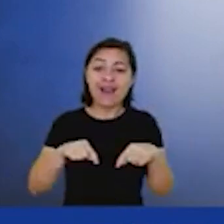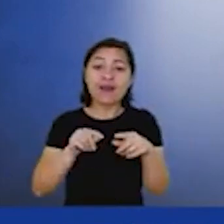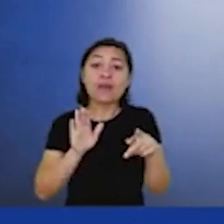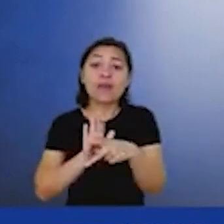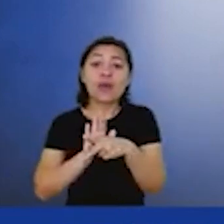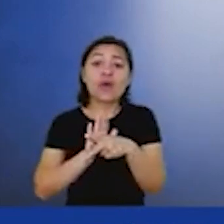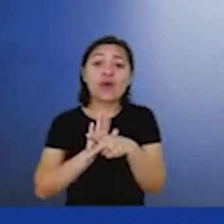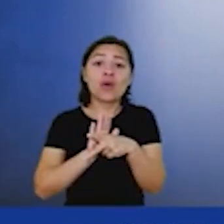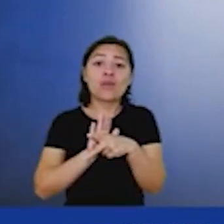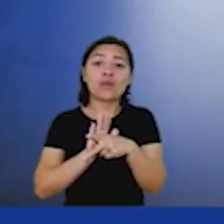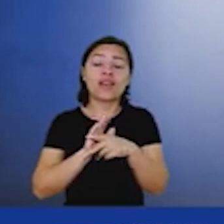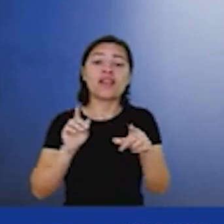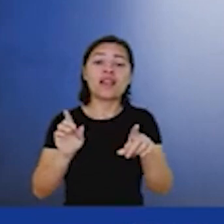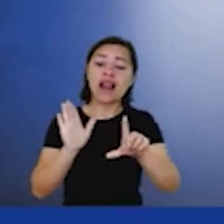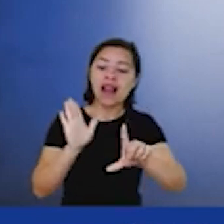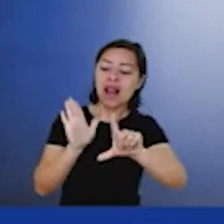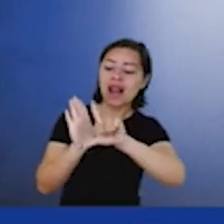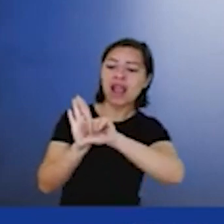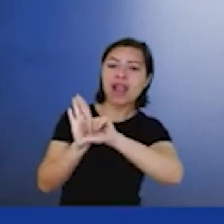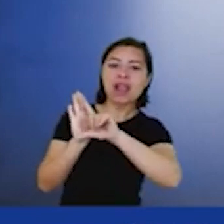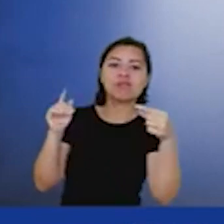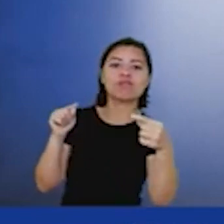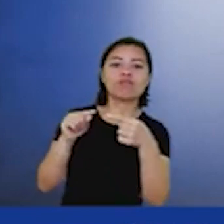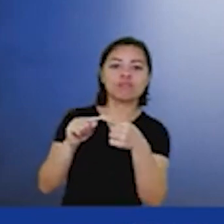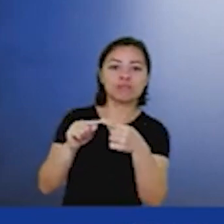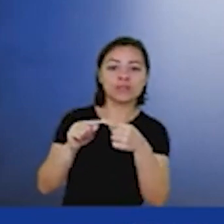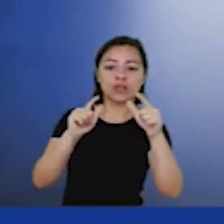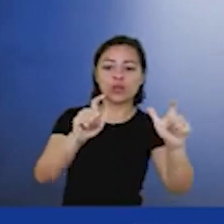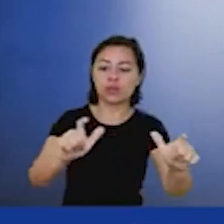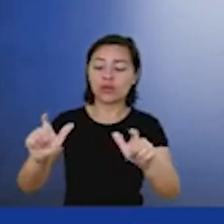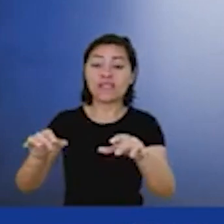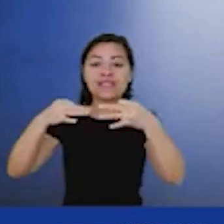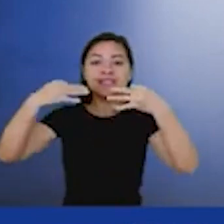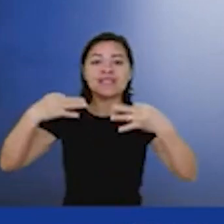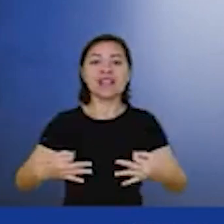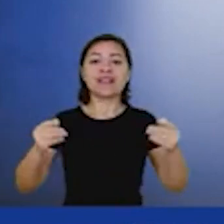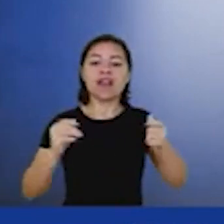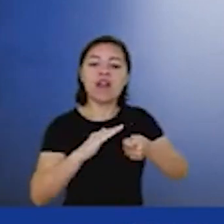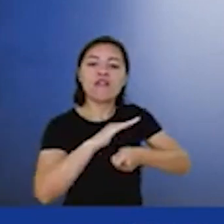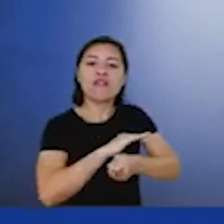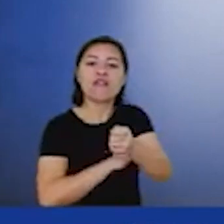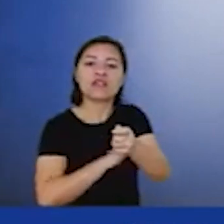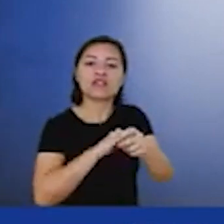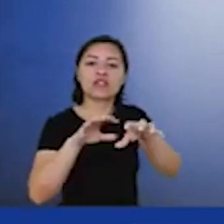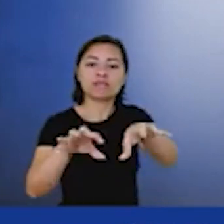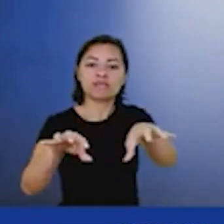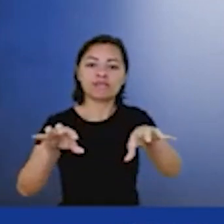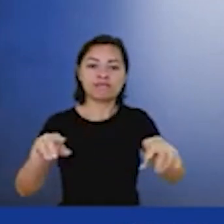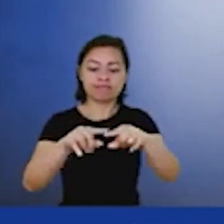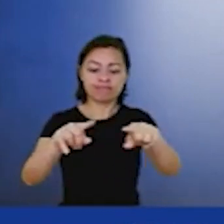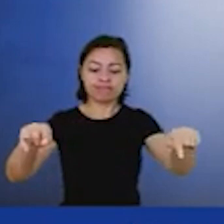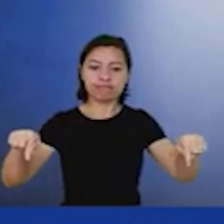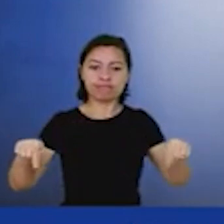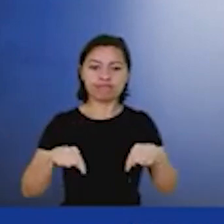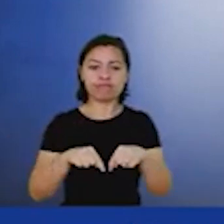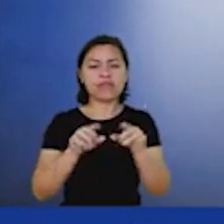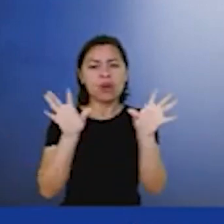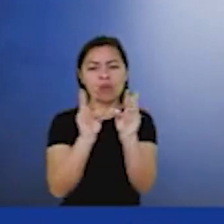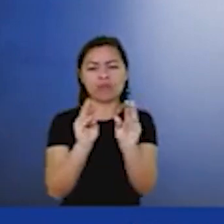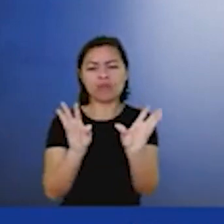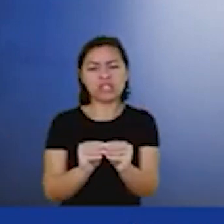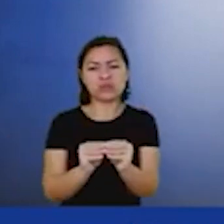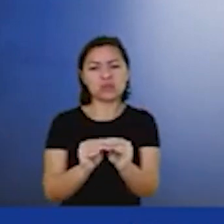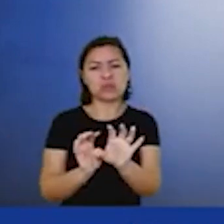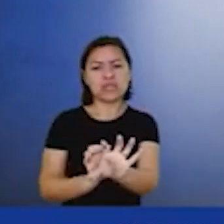de legalização fundiária para o investimento nesse tipo de implementação de estudo. Então, o resumo seria isso,